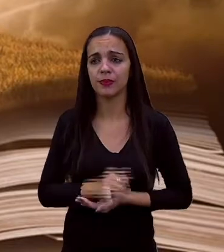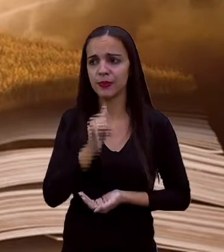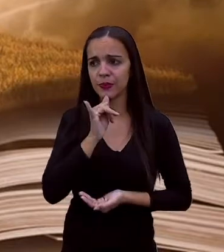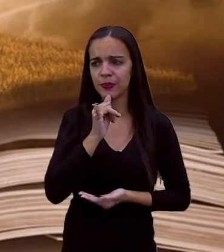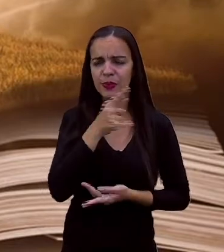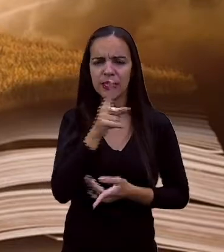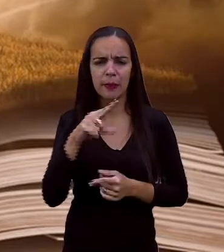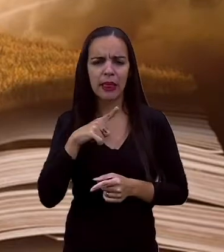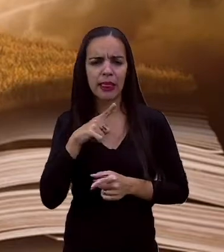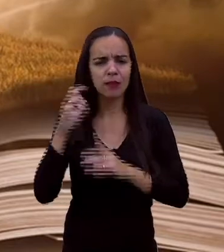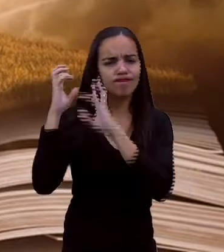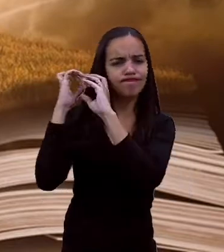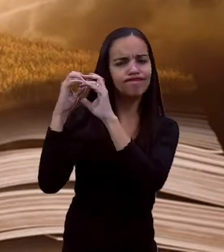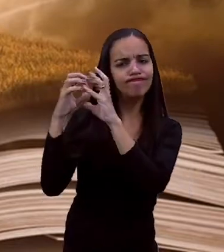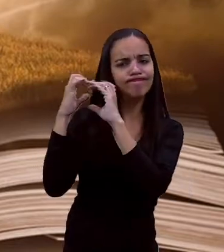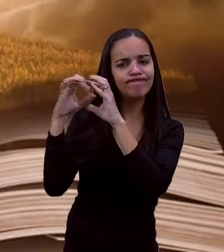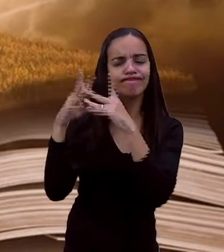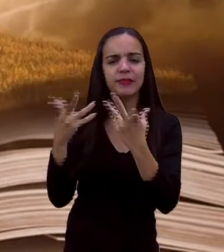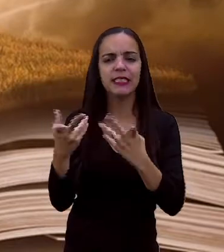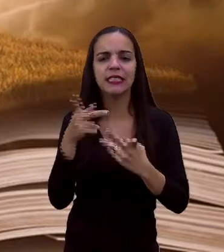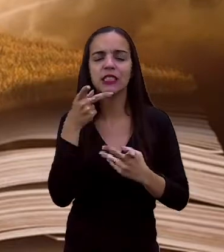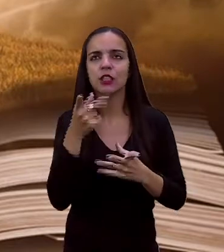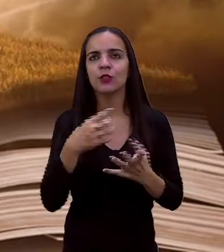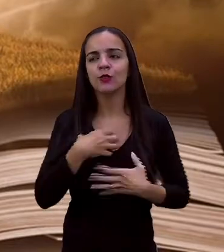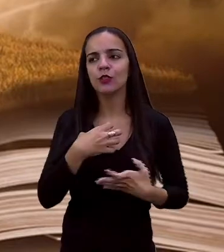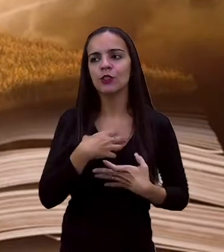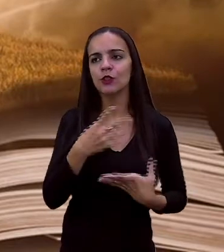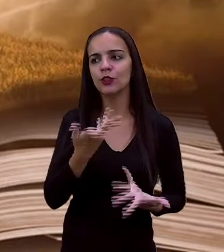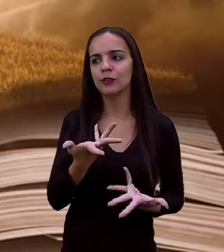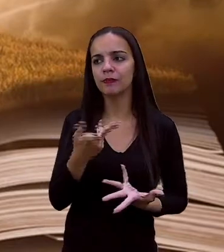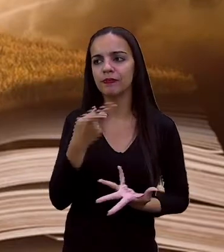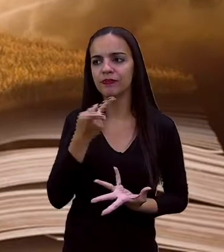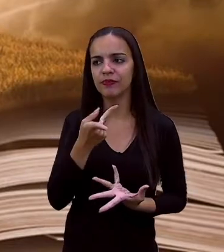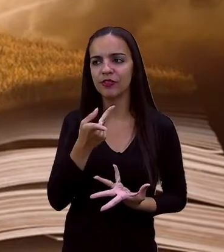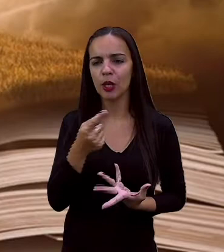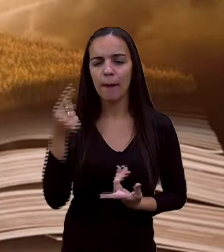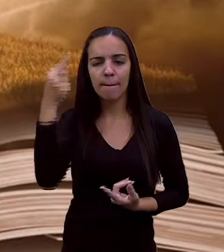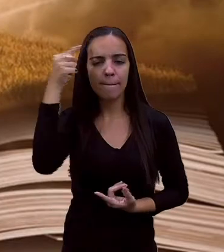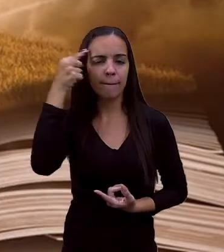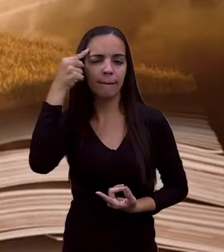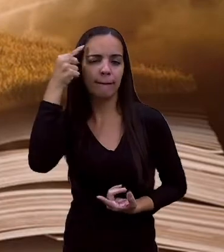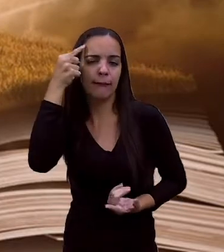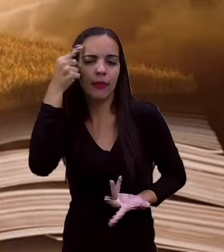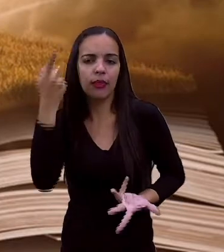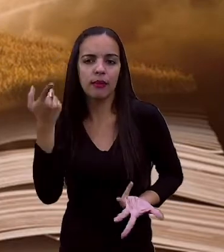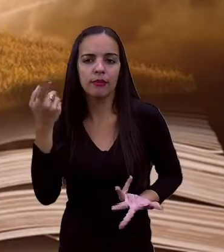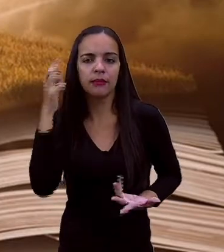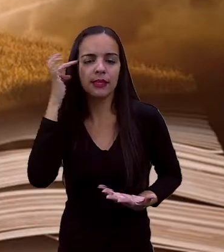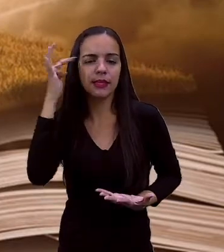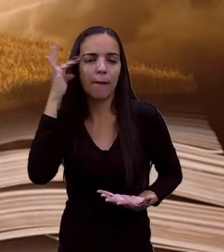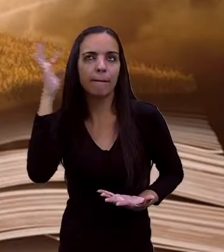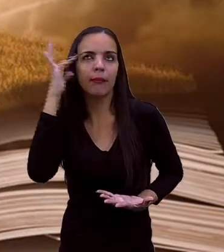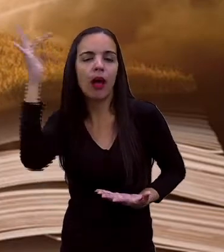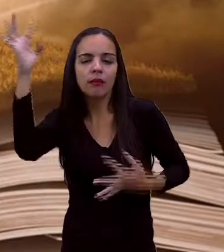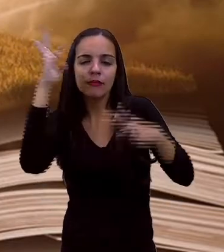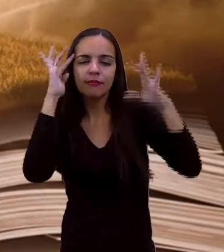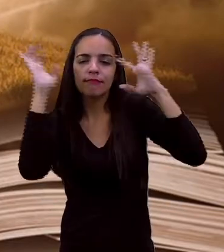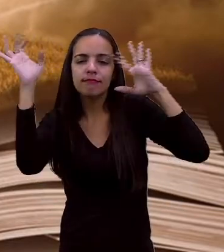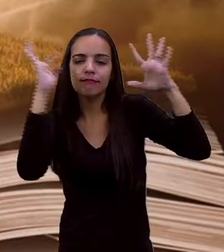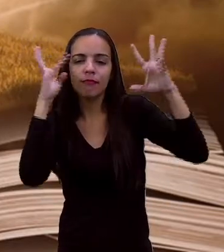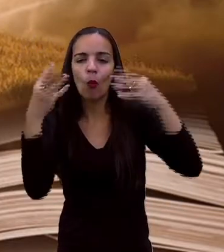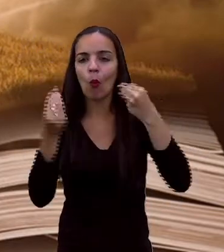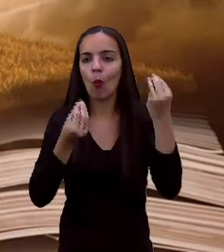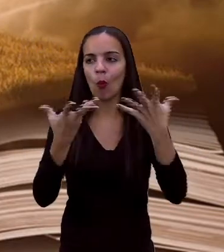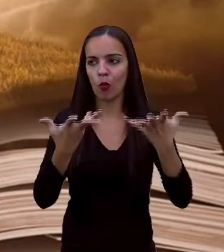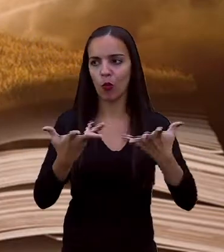psicológico no sentido de mentalidade mesmo, de interior, de algo que